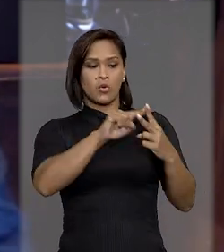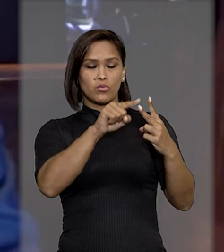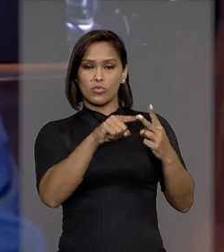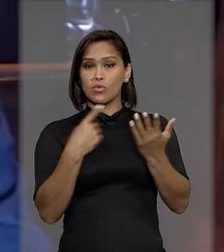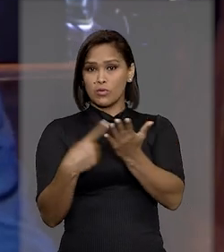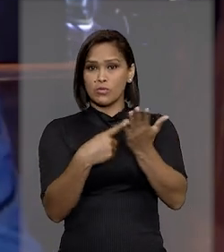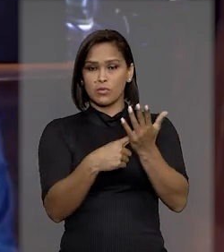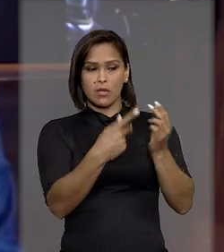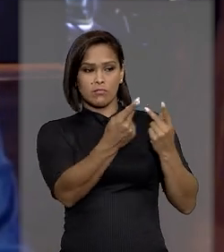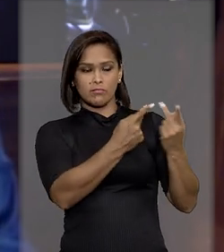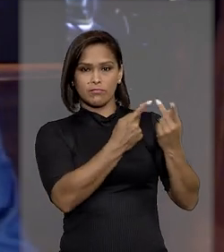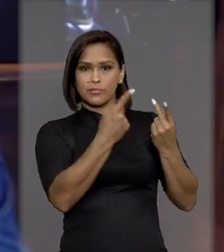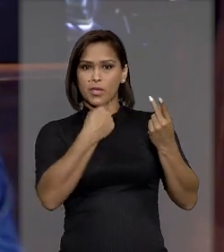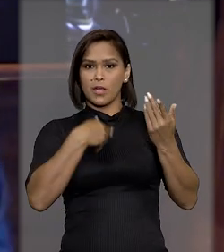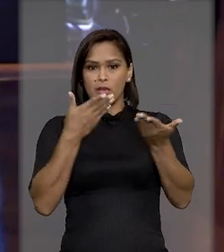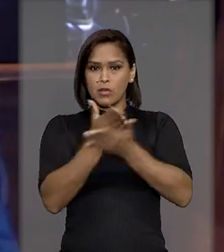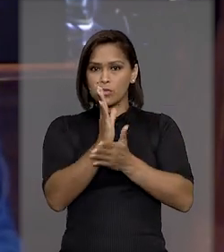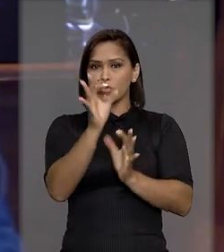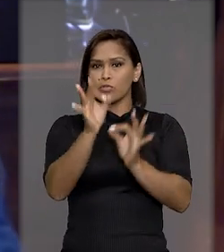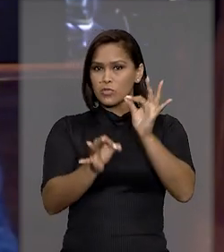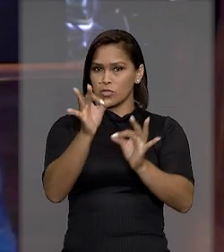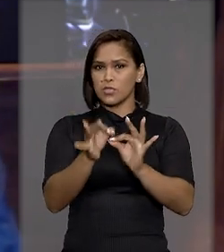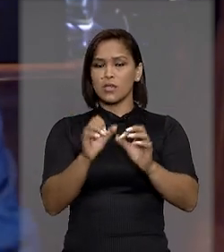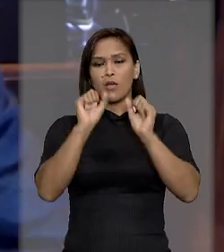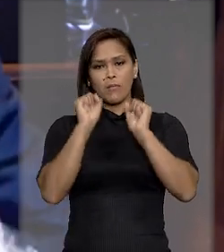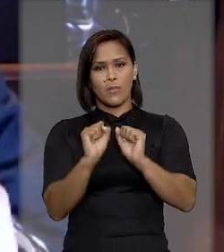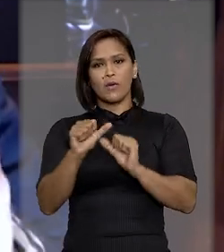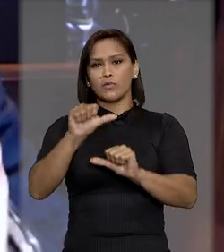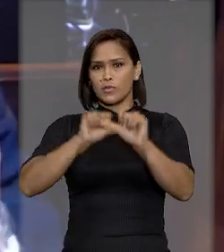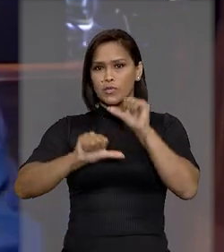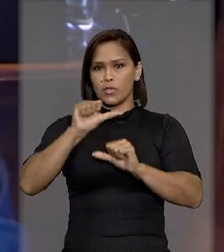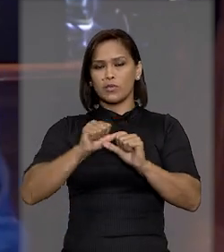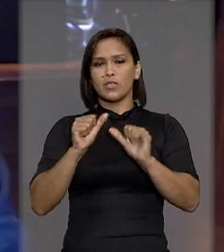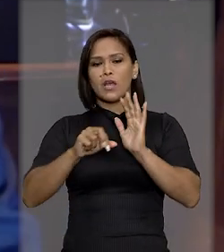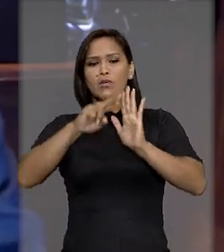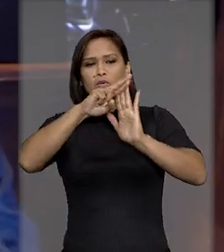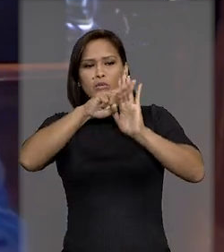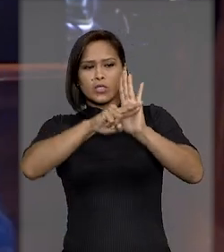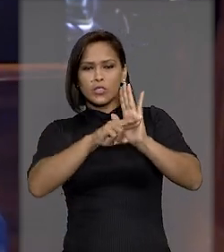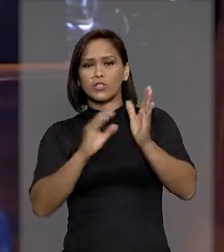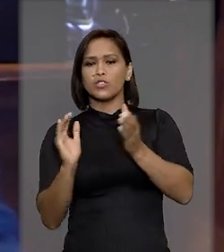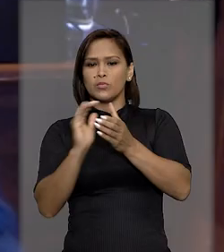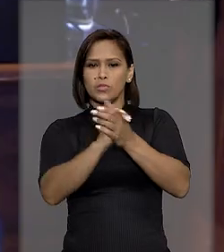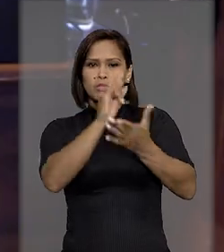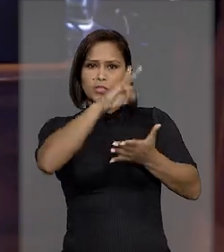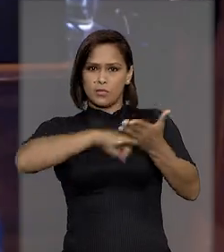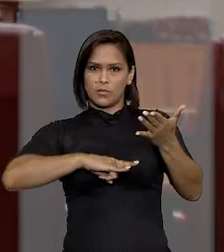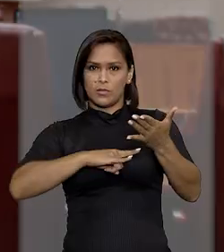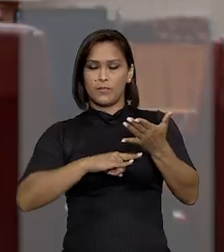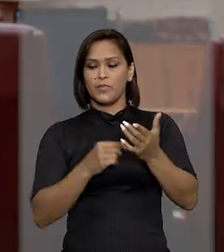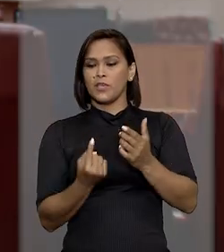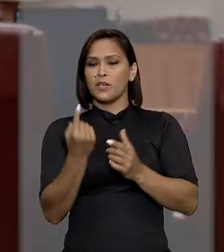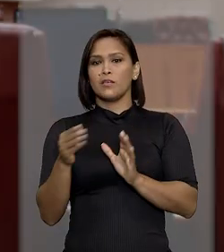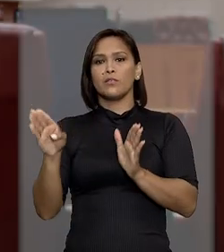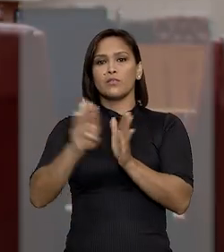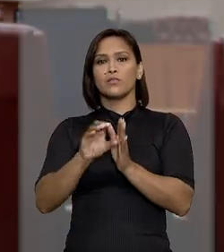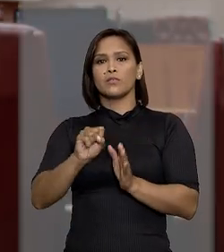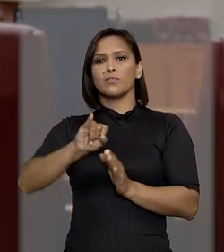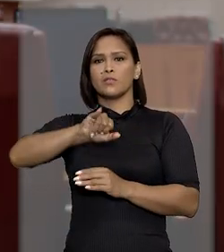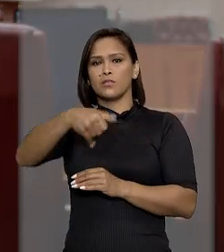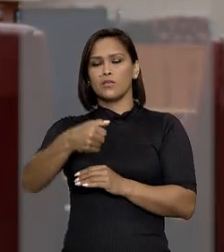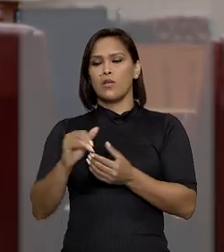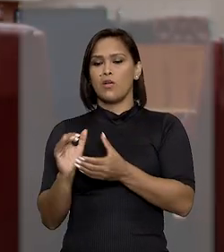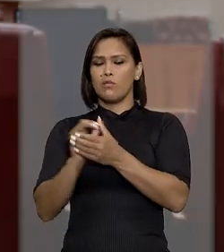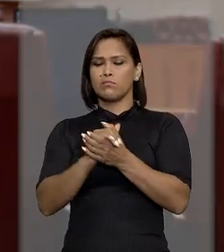se os dois concordarem, mediante autorização judicial, eles alterem o regime de bens. Em um caso que